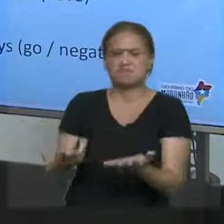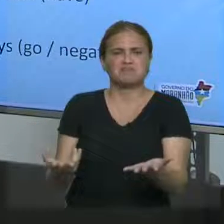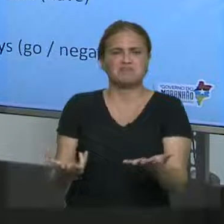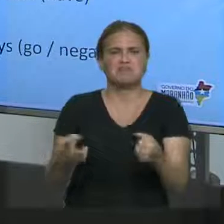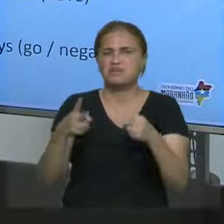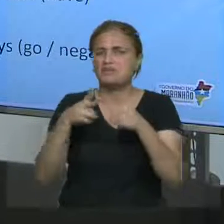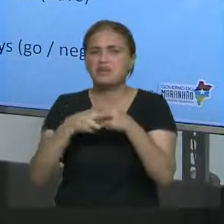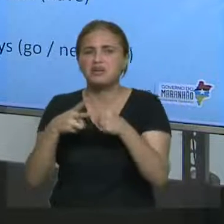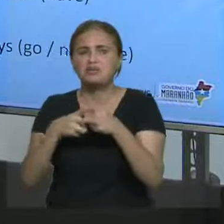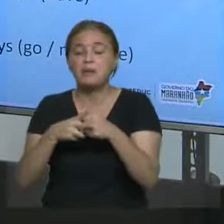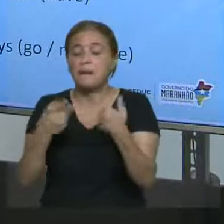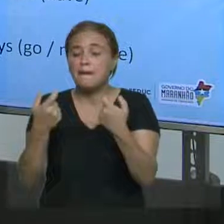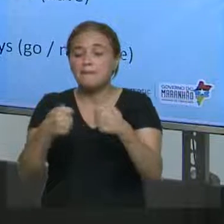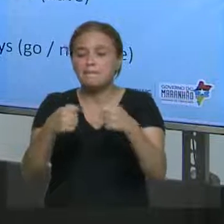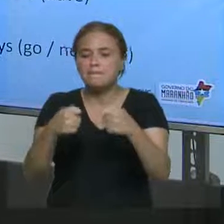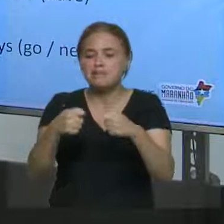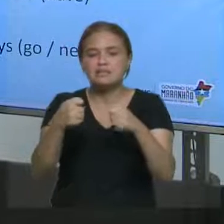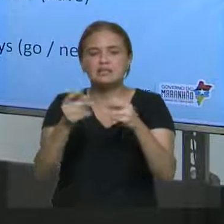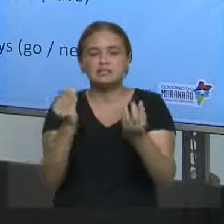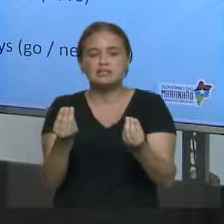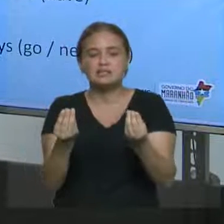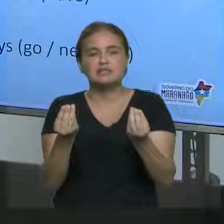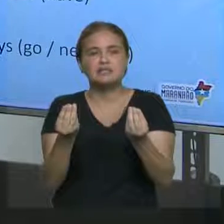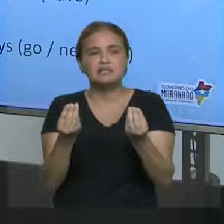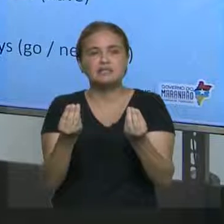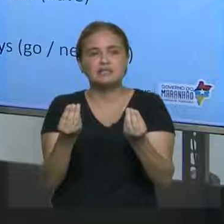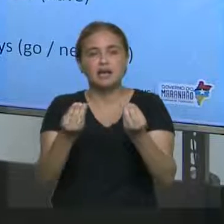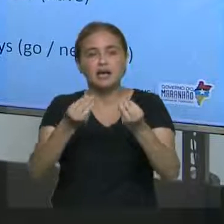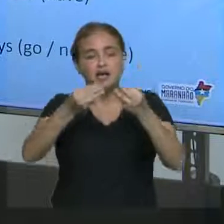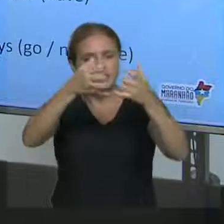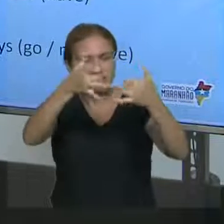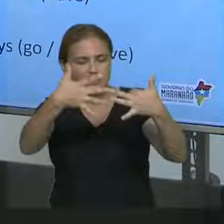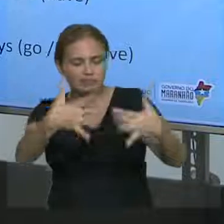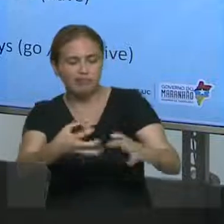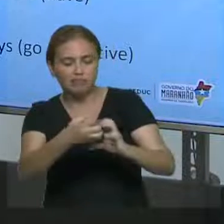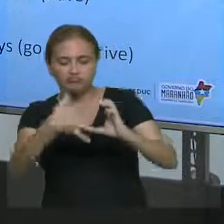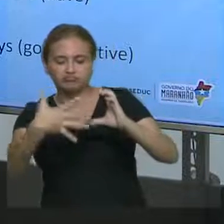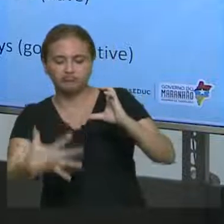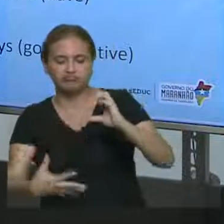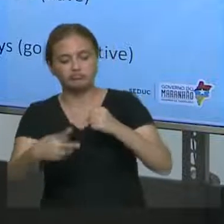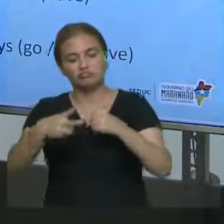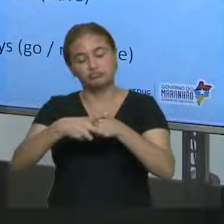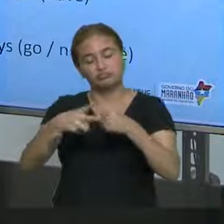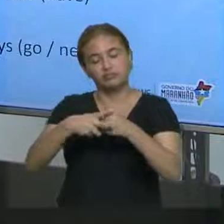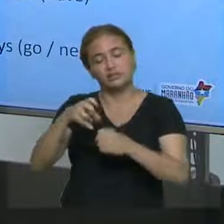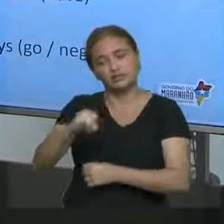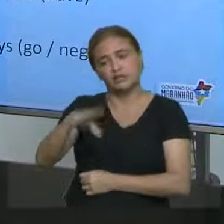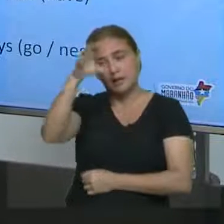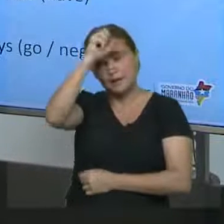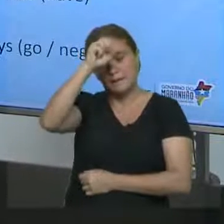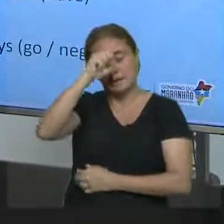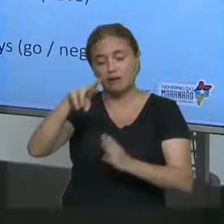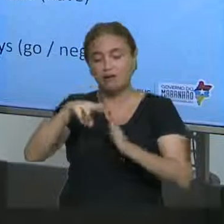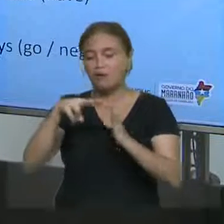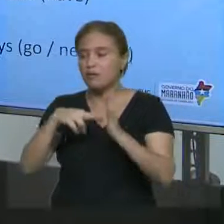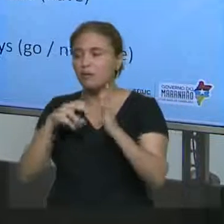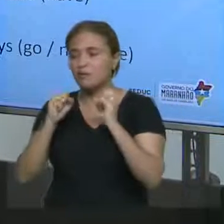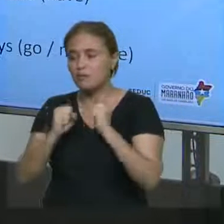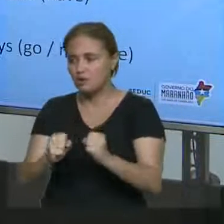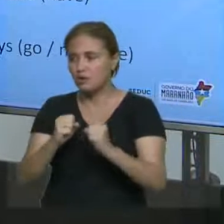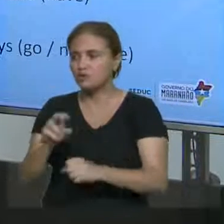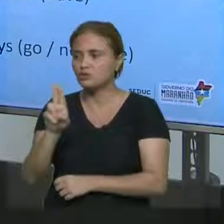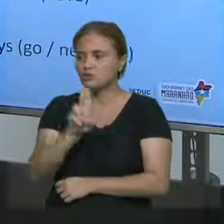Precisa nem da tradução. Você só precisa aplicar o verbo. Se você entendeu a regra, você consegue aplicar esse verbo. Você consegue colocar,